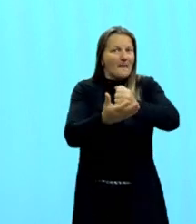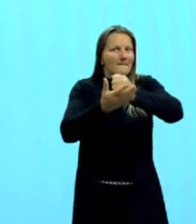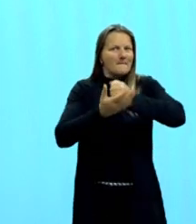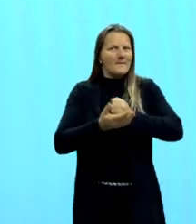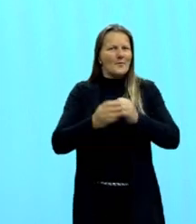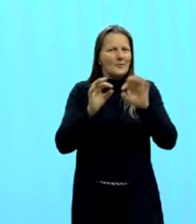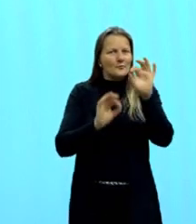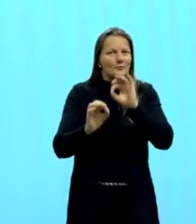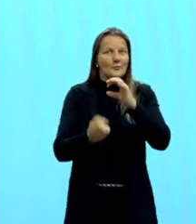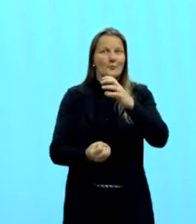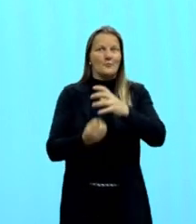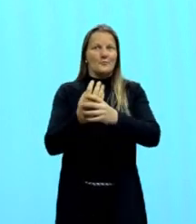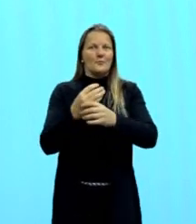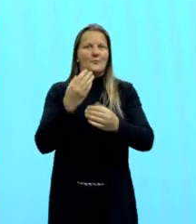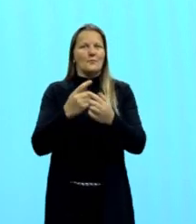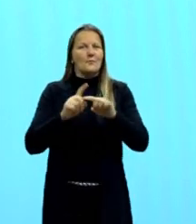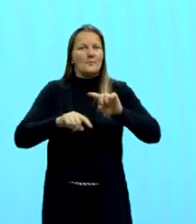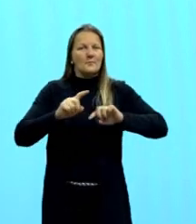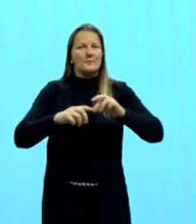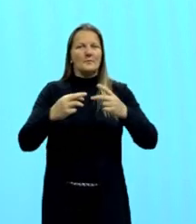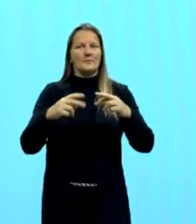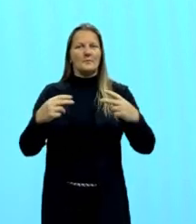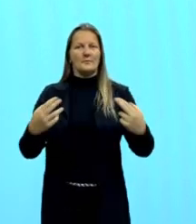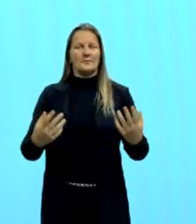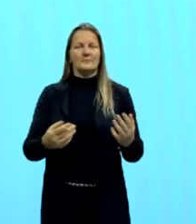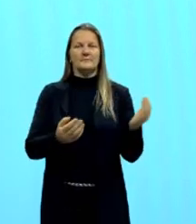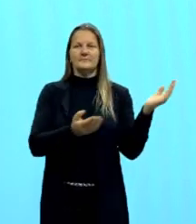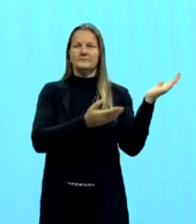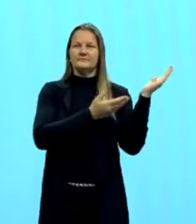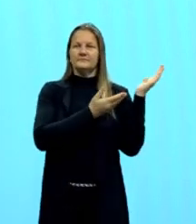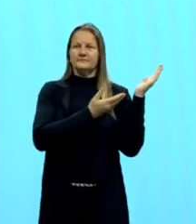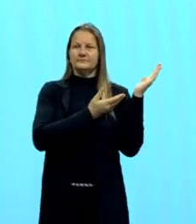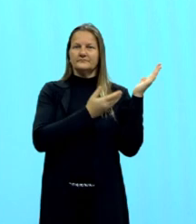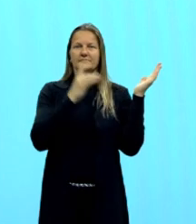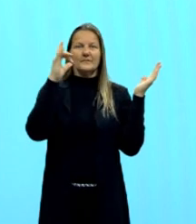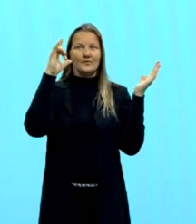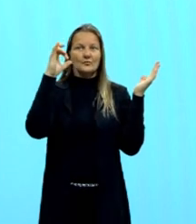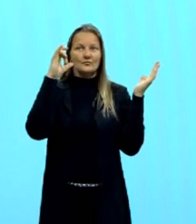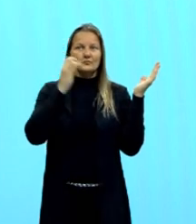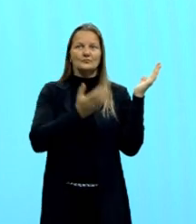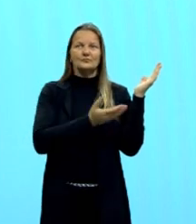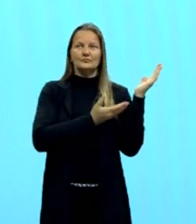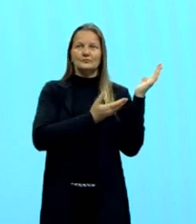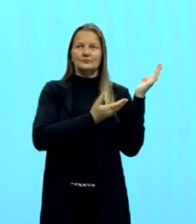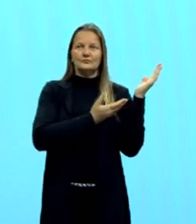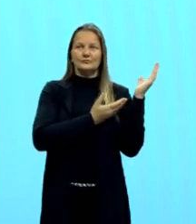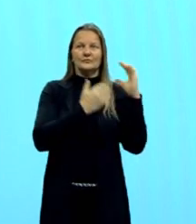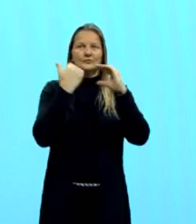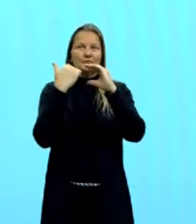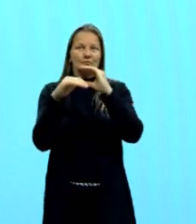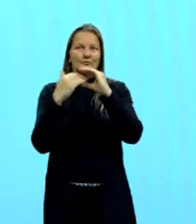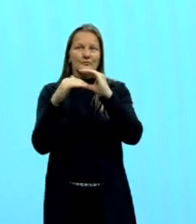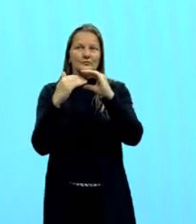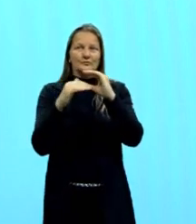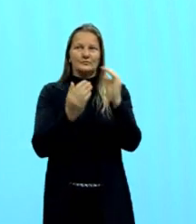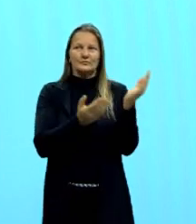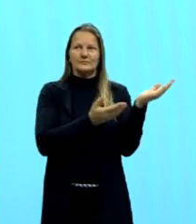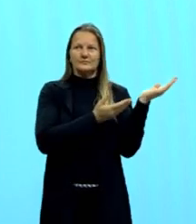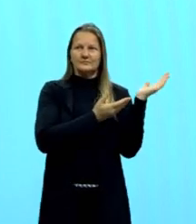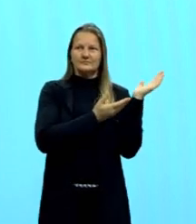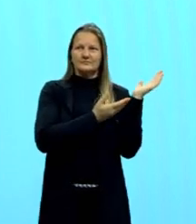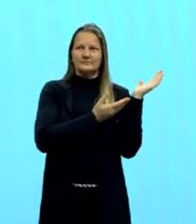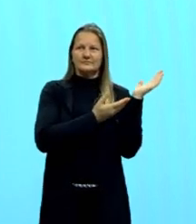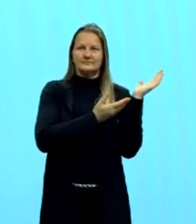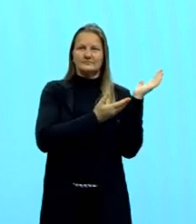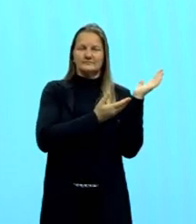fazer o nosso material. Instagram, arroba Douglas Robel, e-mail é Douglas M Robel, tracinho M Robel,